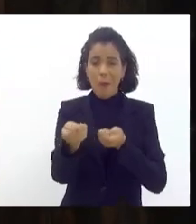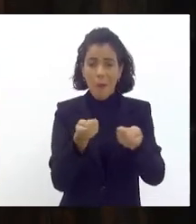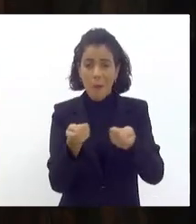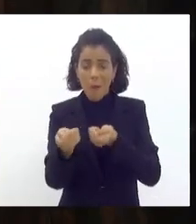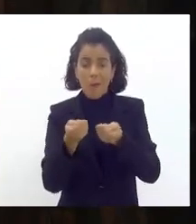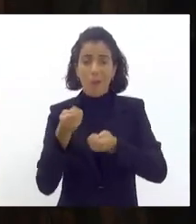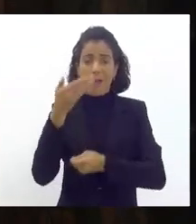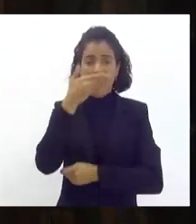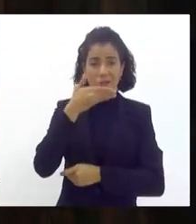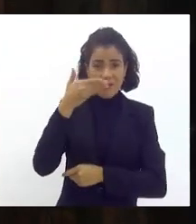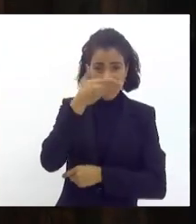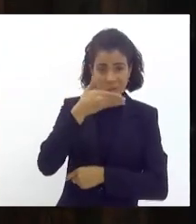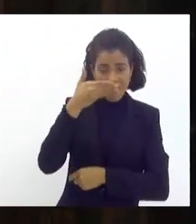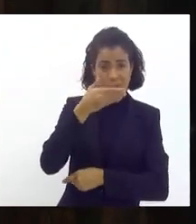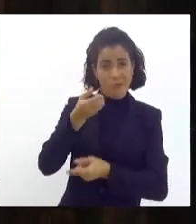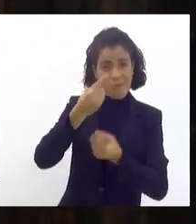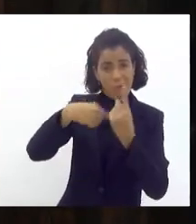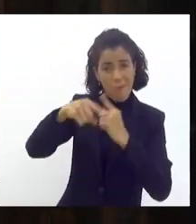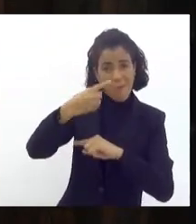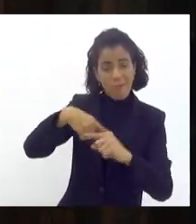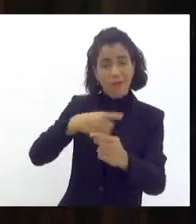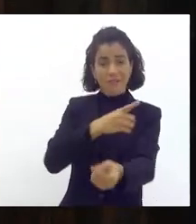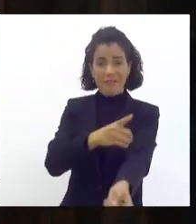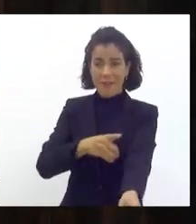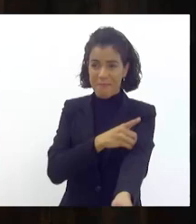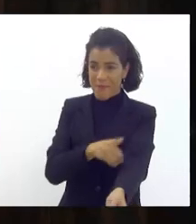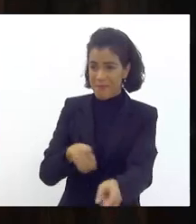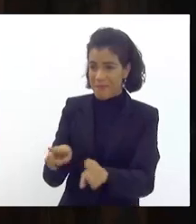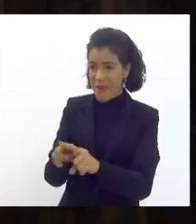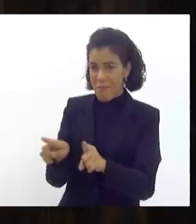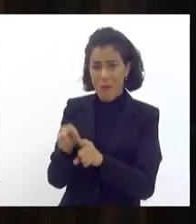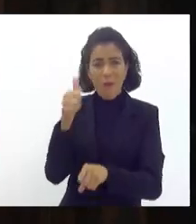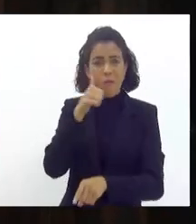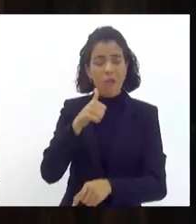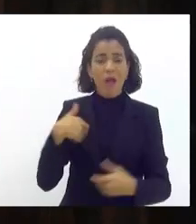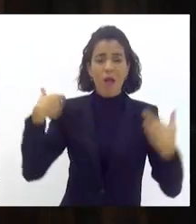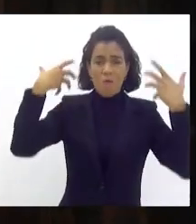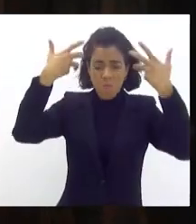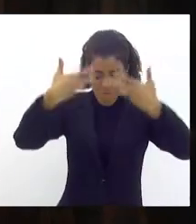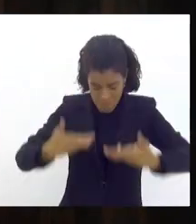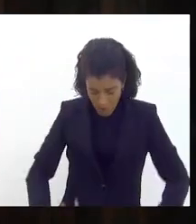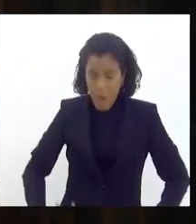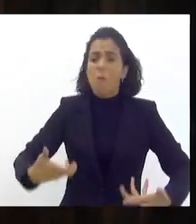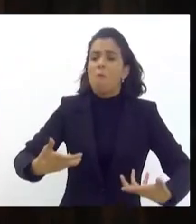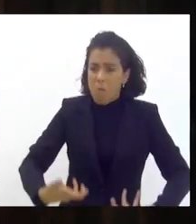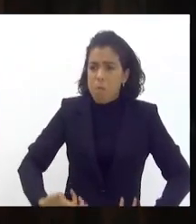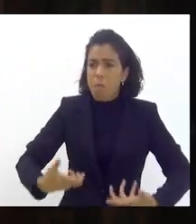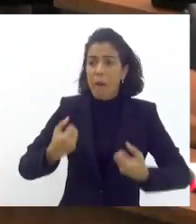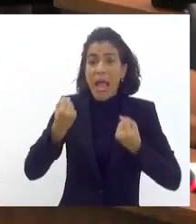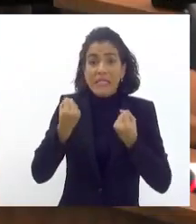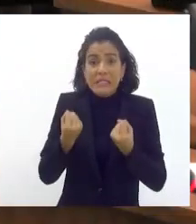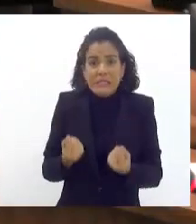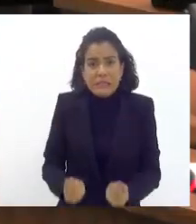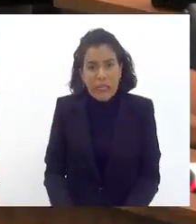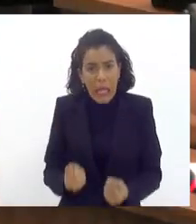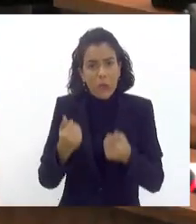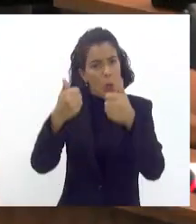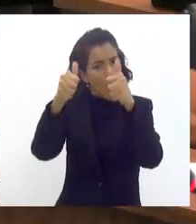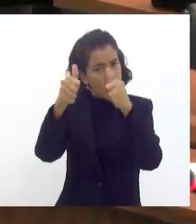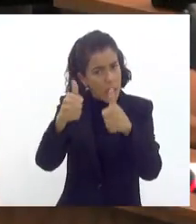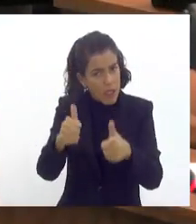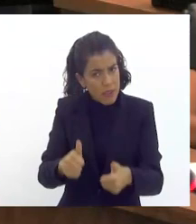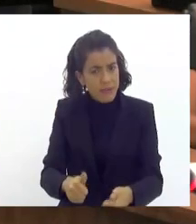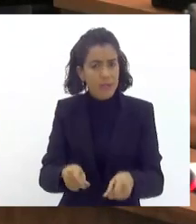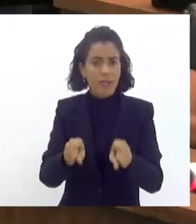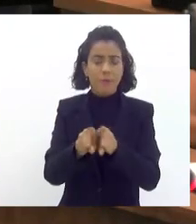glicemia, nós temos que analisar essas senhoras baianas que colocam fantasias pesadas e vão para os seus desfiles, precisamos analisar, por